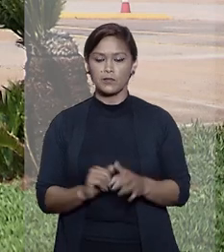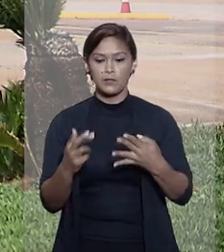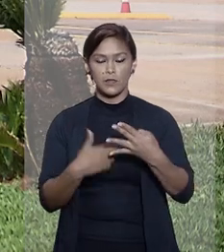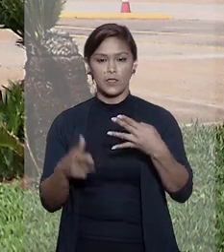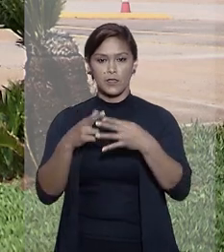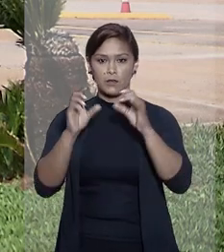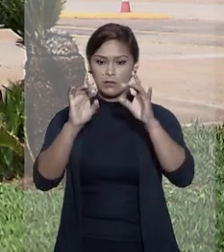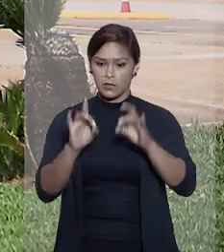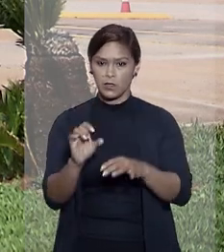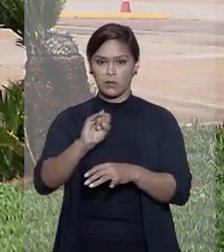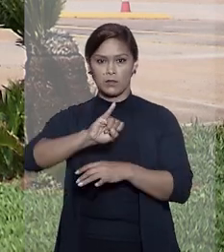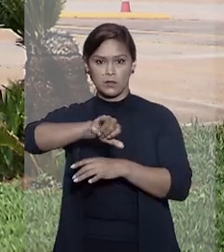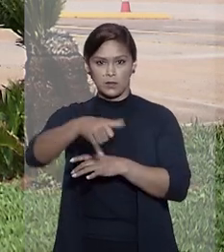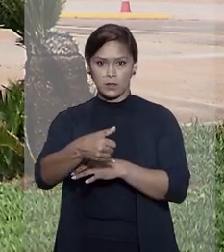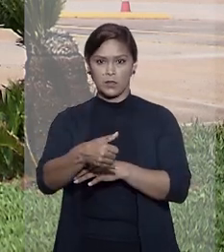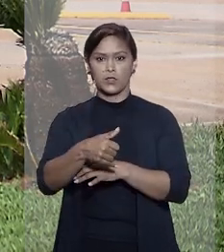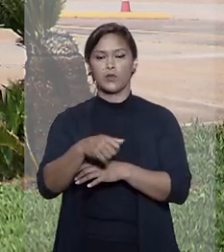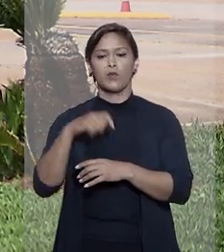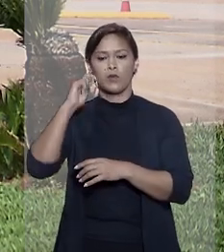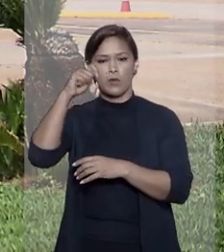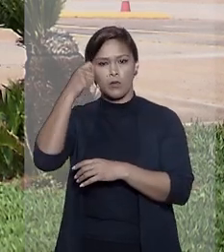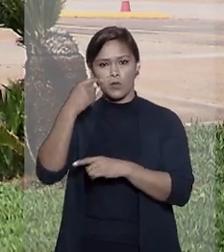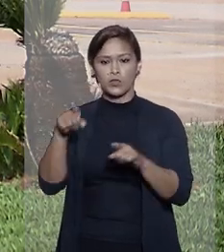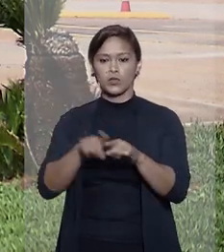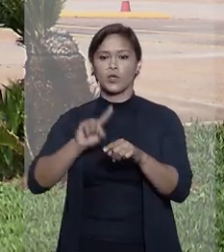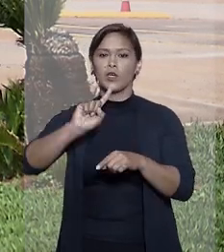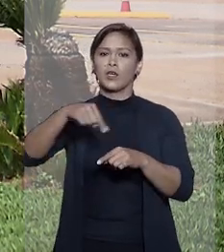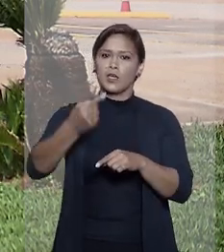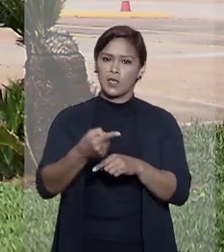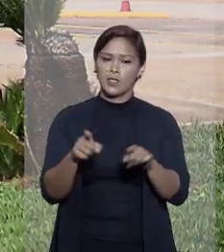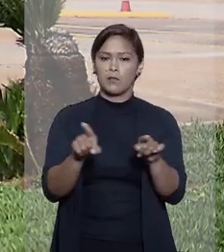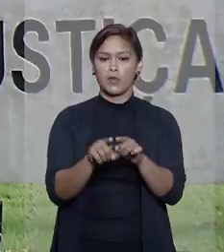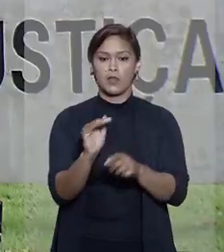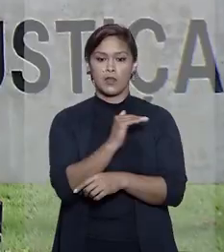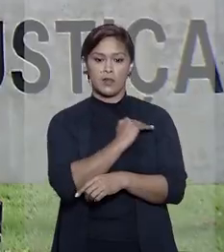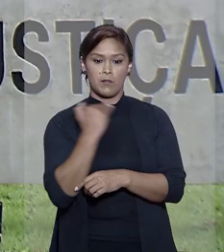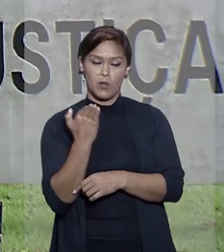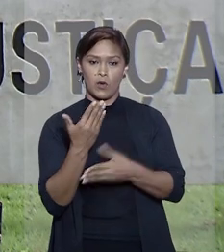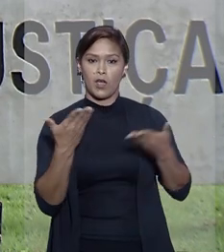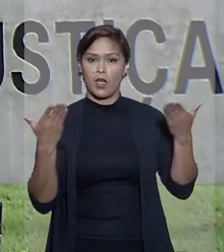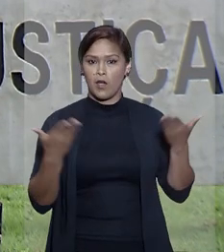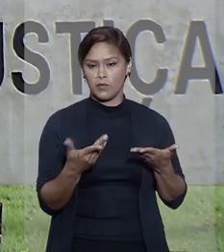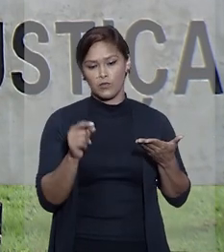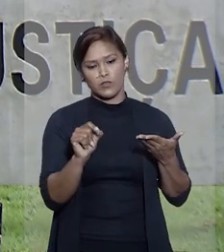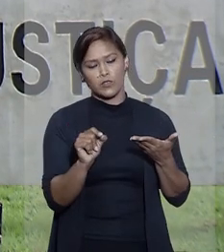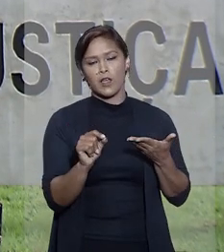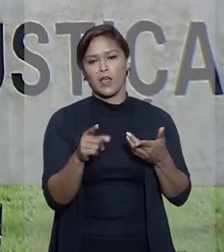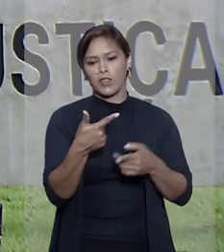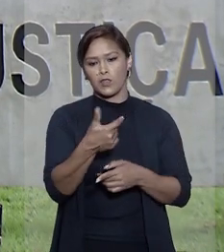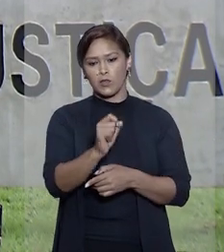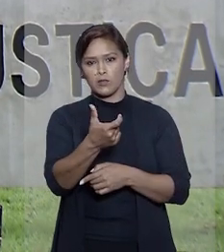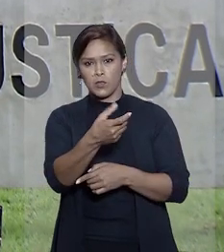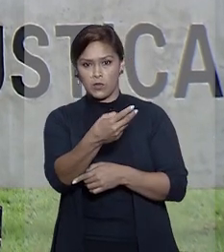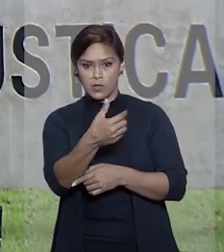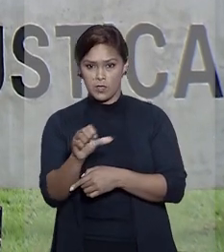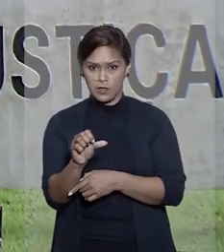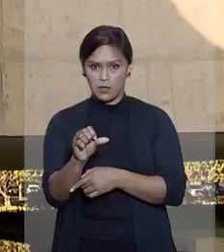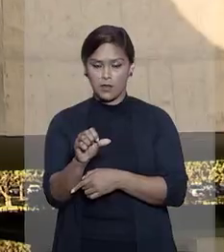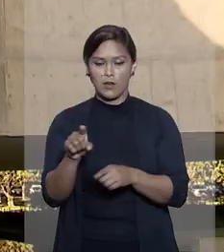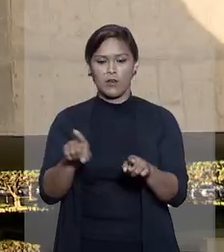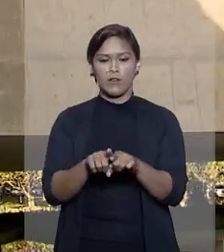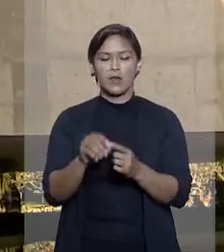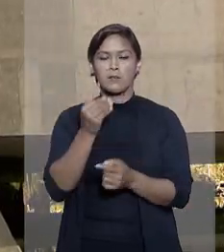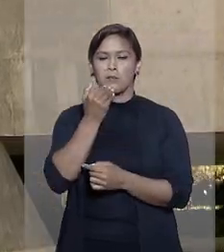recurso especial ao STJ, o compositor e, posteriormente, o espólio, já que João Gilberto faleceu em 2019,